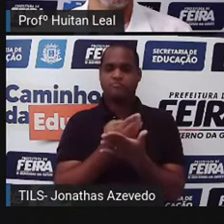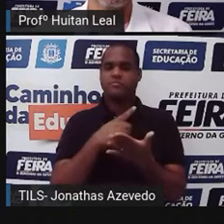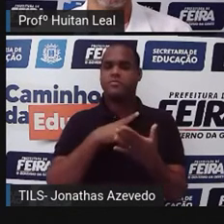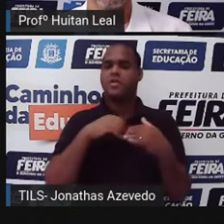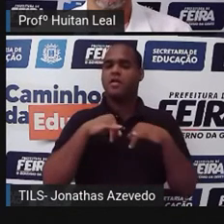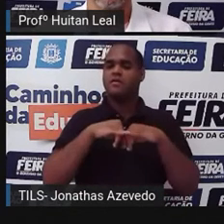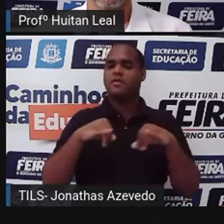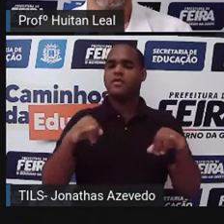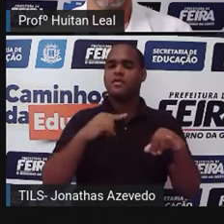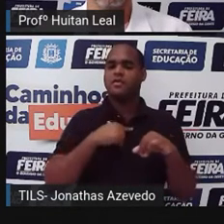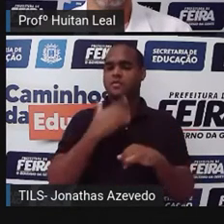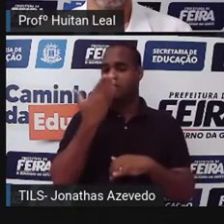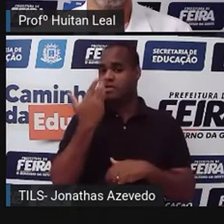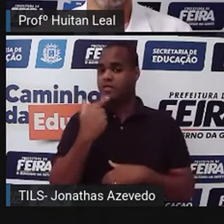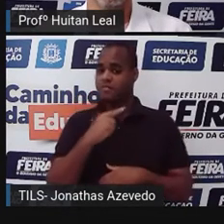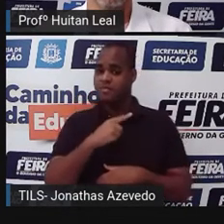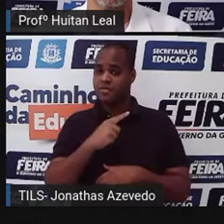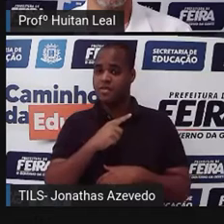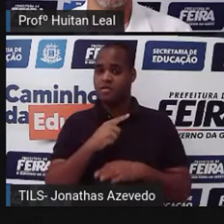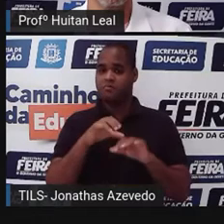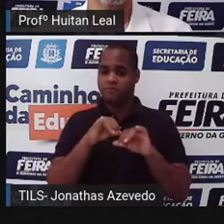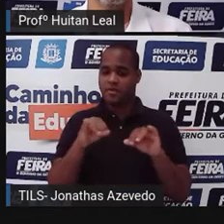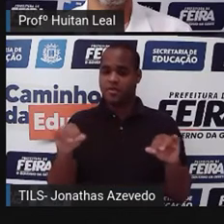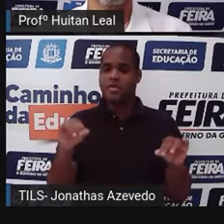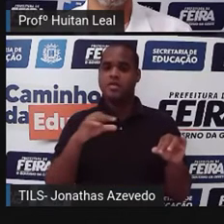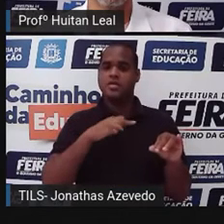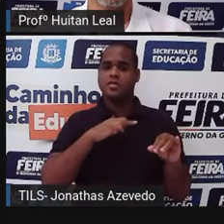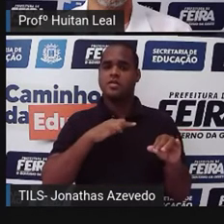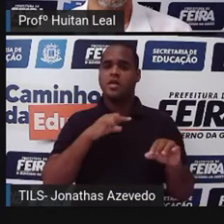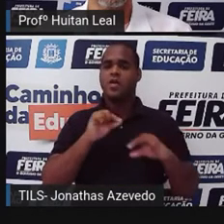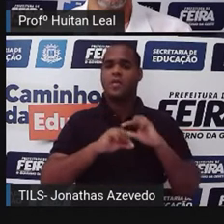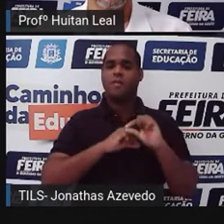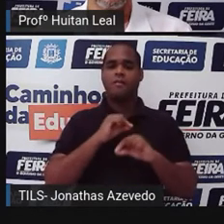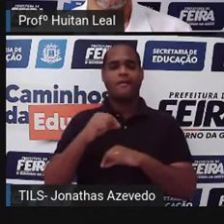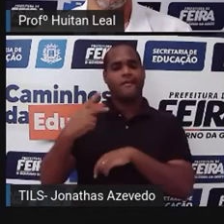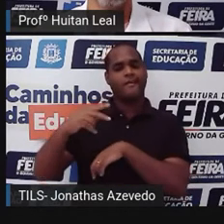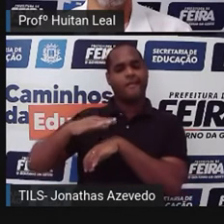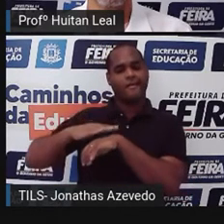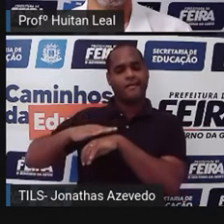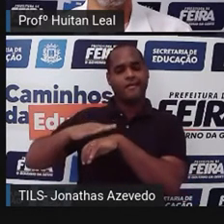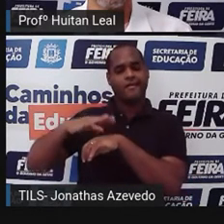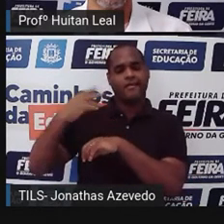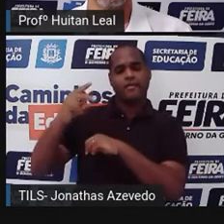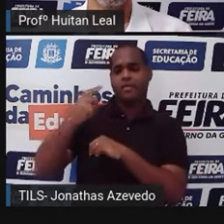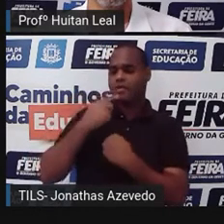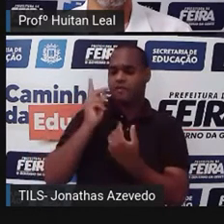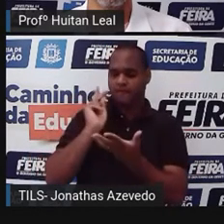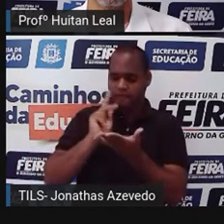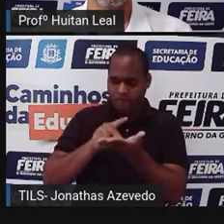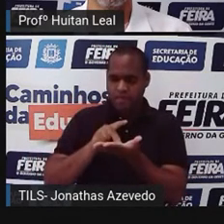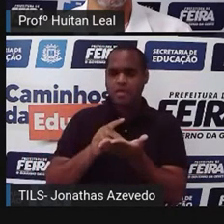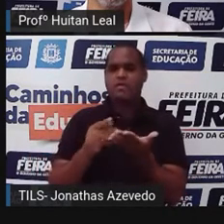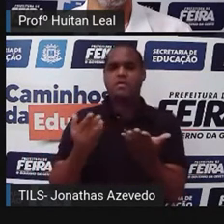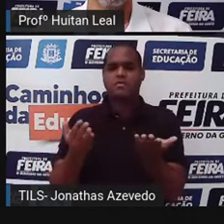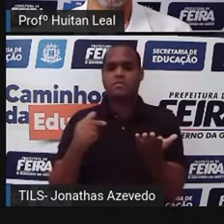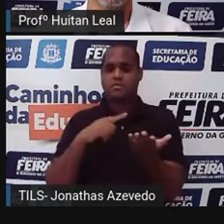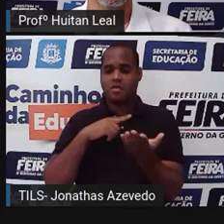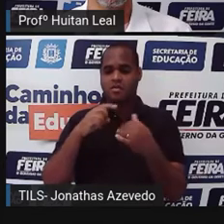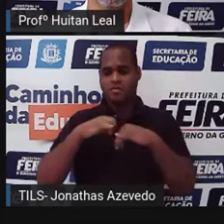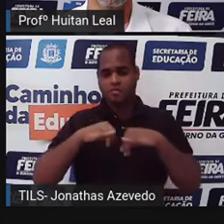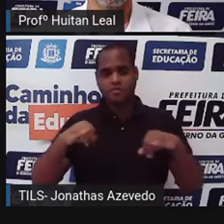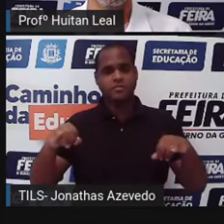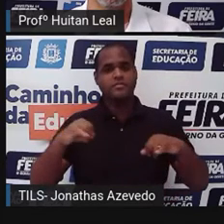sabe que a notícia é verdadeira? O que é que vai dar crédito à veracidade dessa